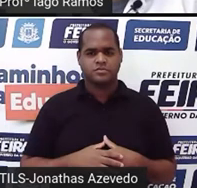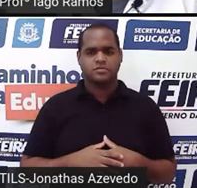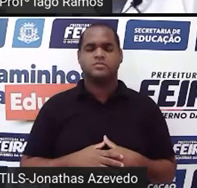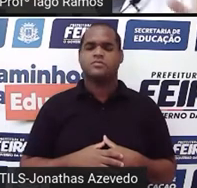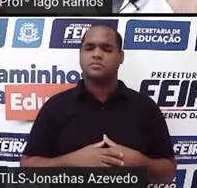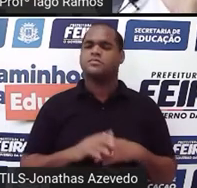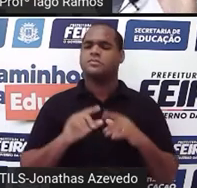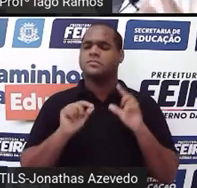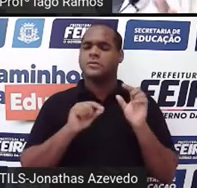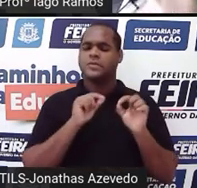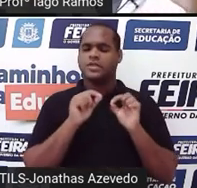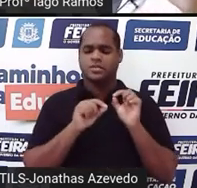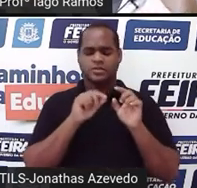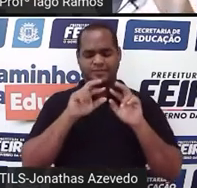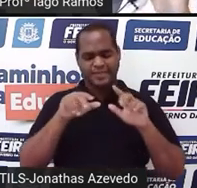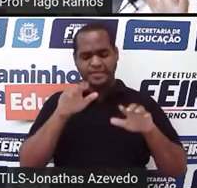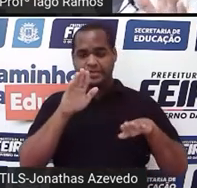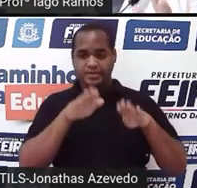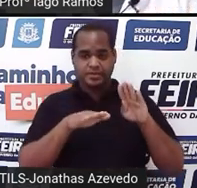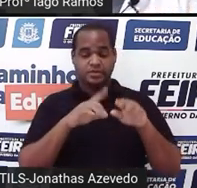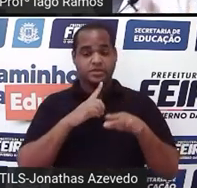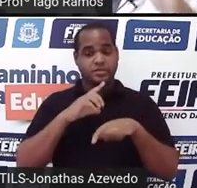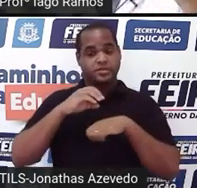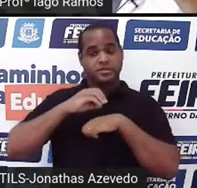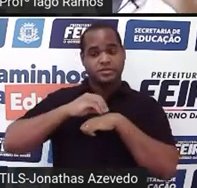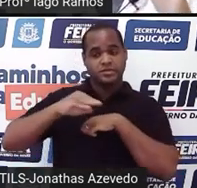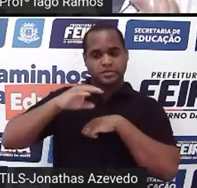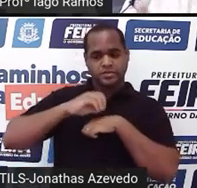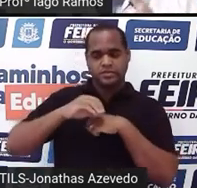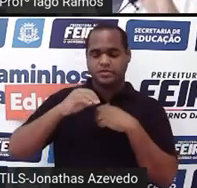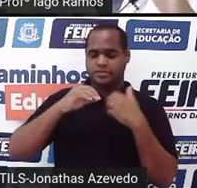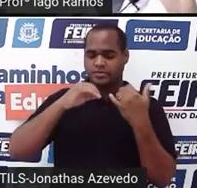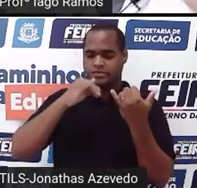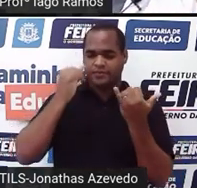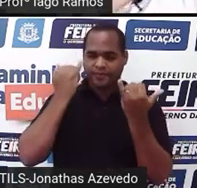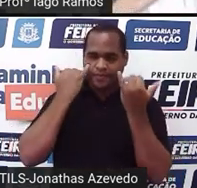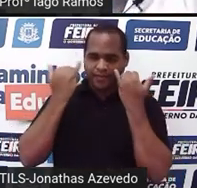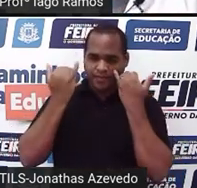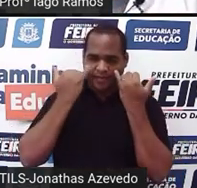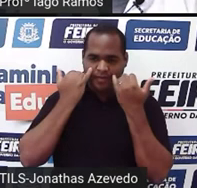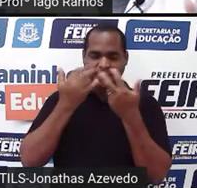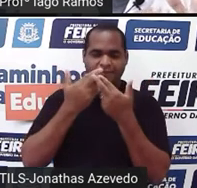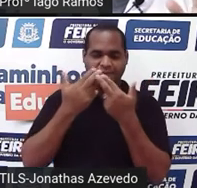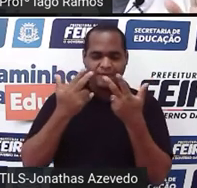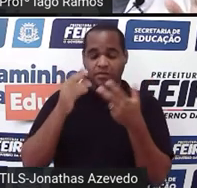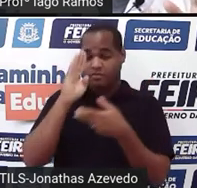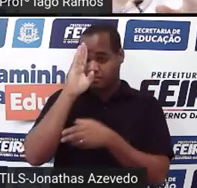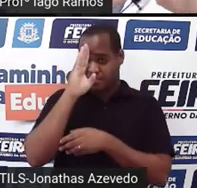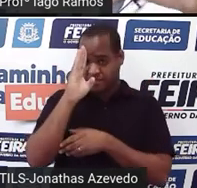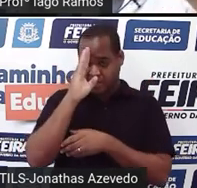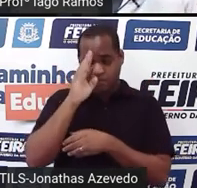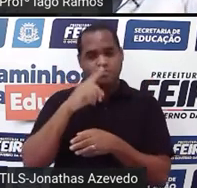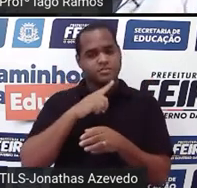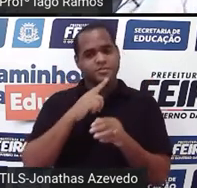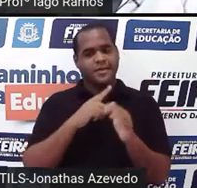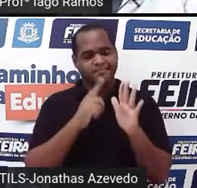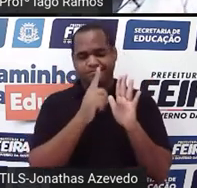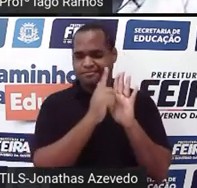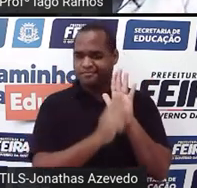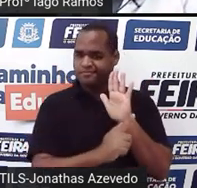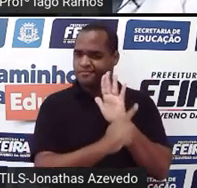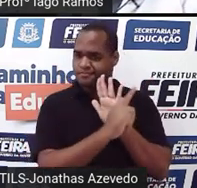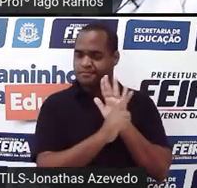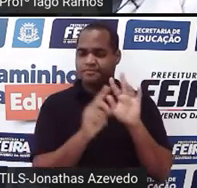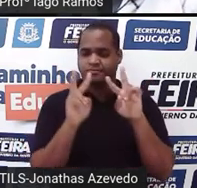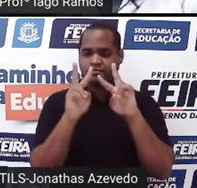professor? São as informações principais que a gente tem no gráfico, né? Dentro desse